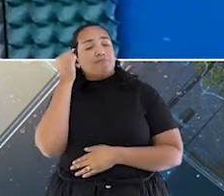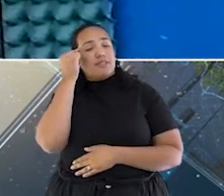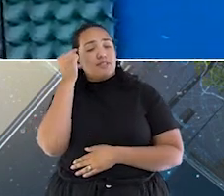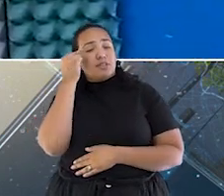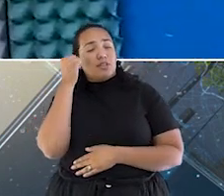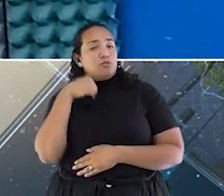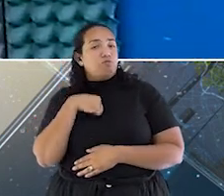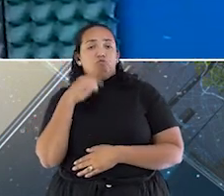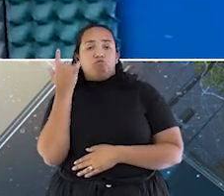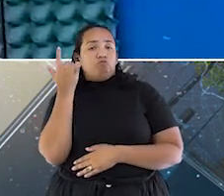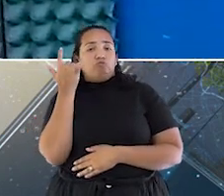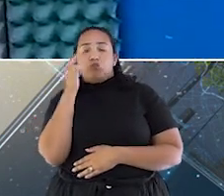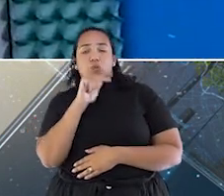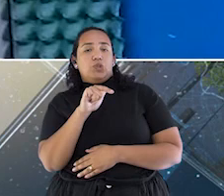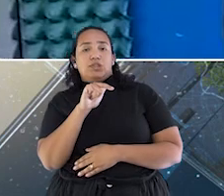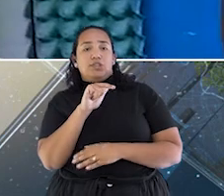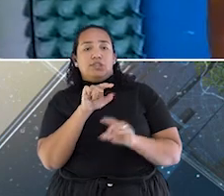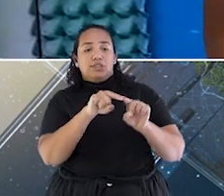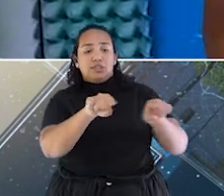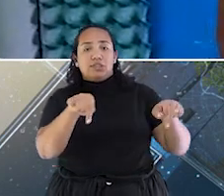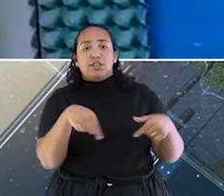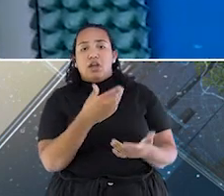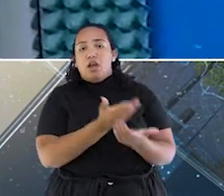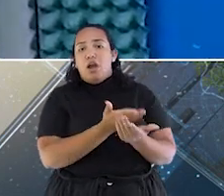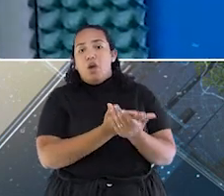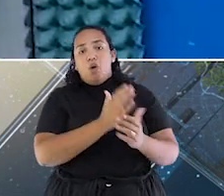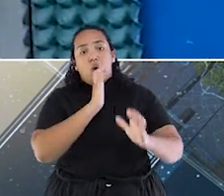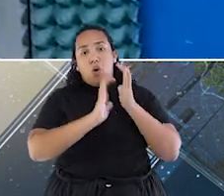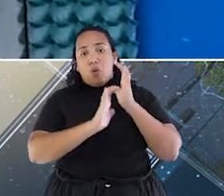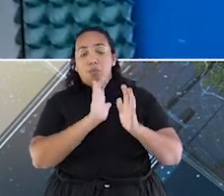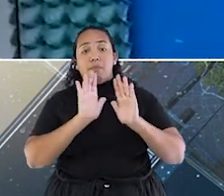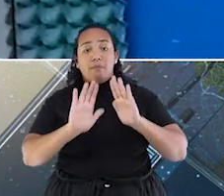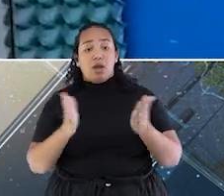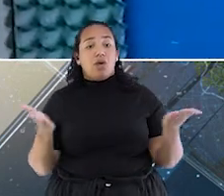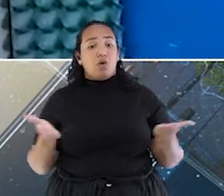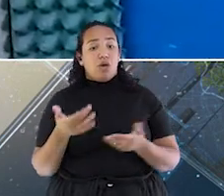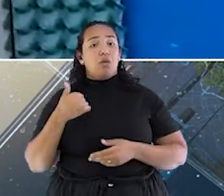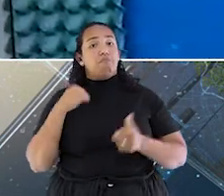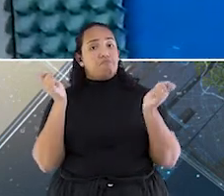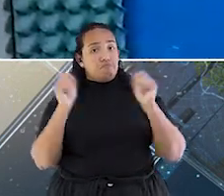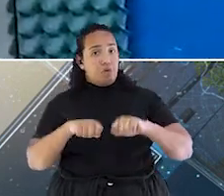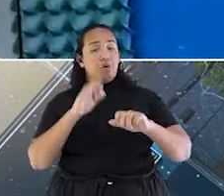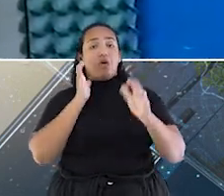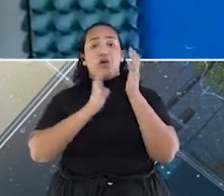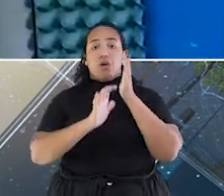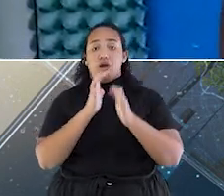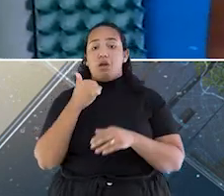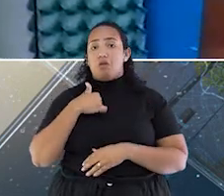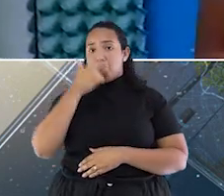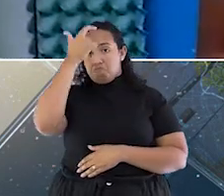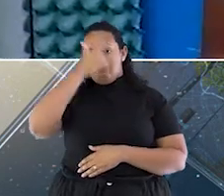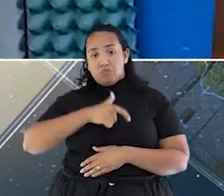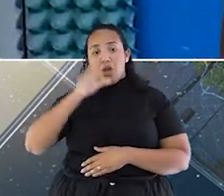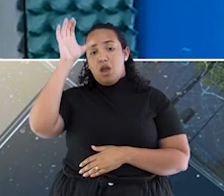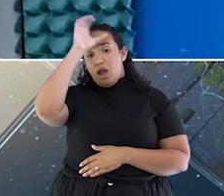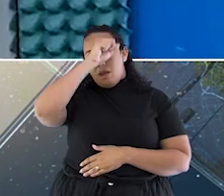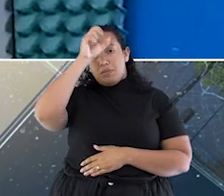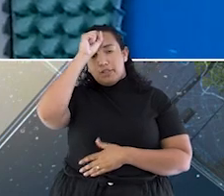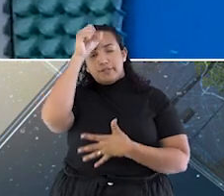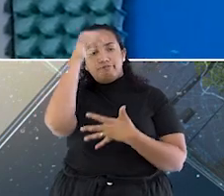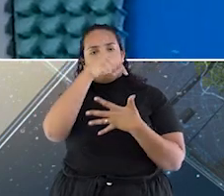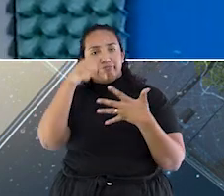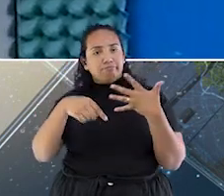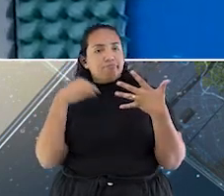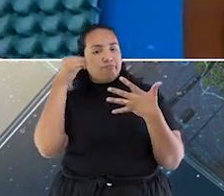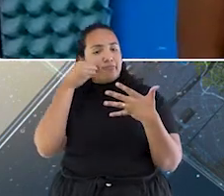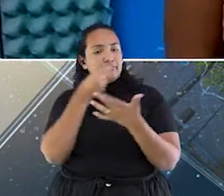com os colegas de sala, mas agora eu consigo me comunicar. Eu aprendi várias coisas. Eu agora sei